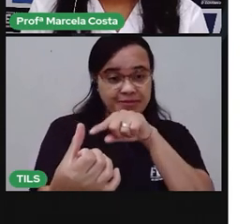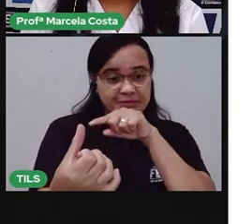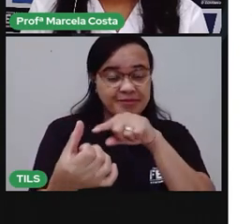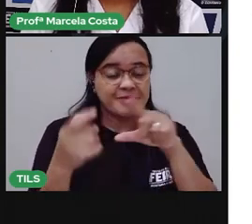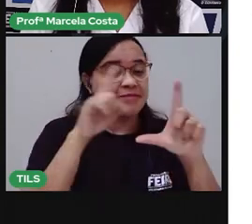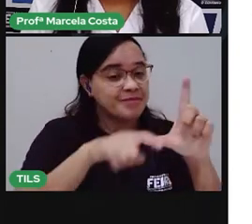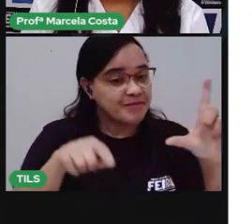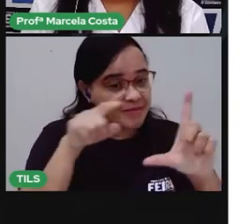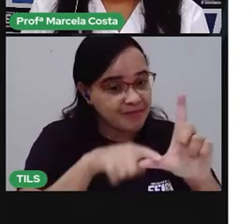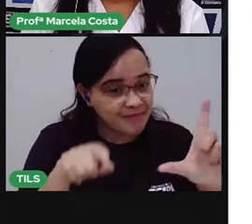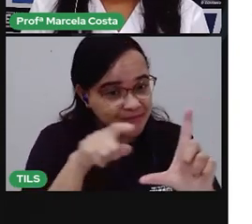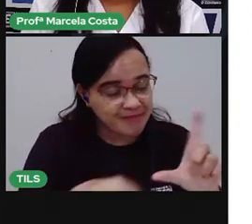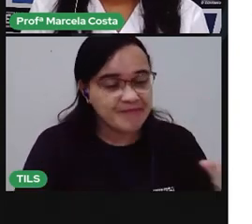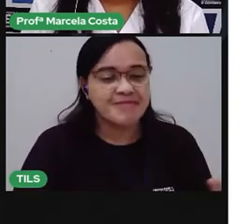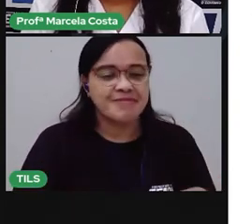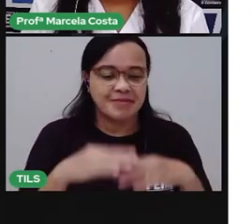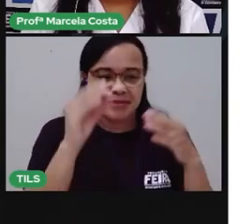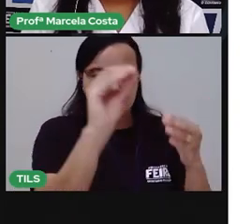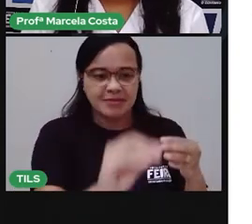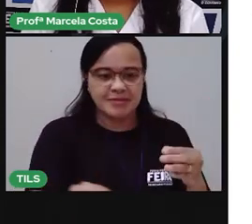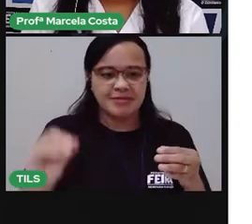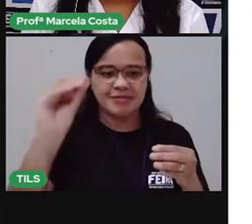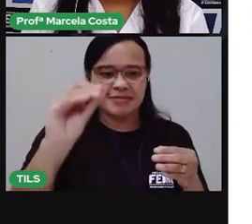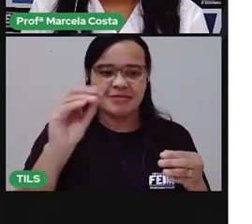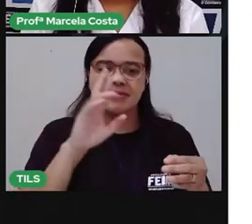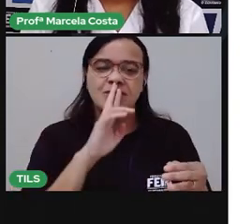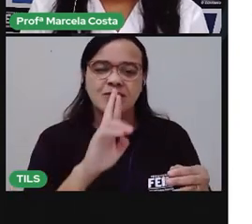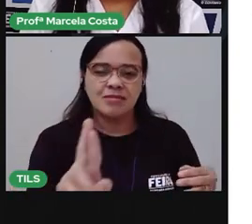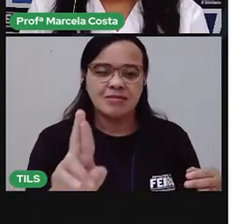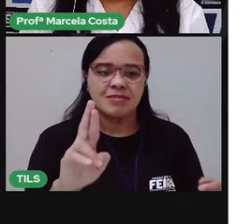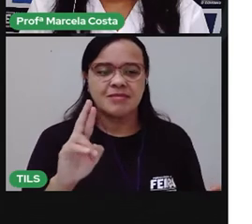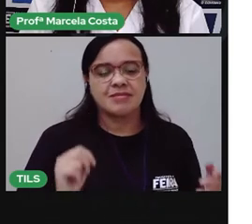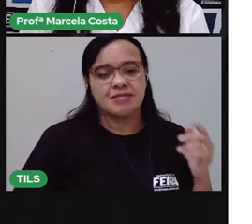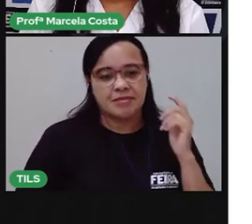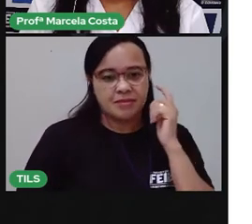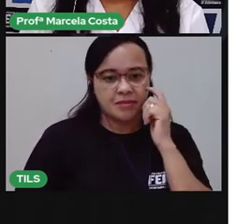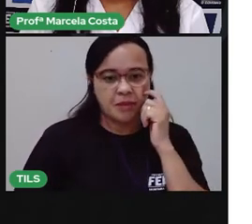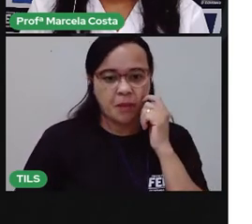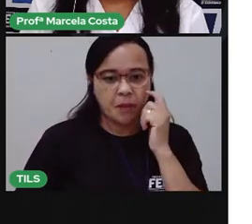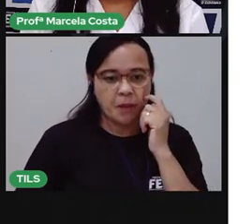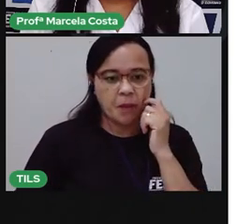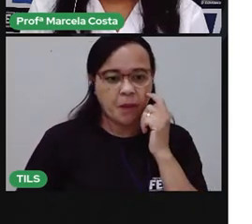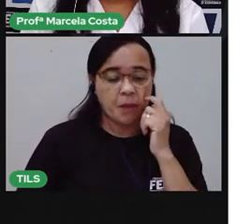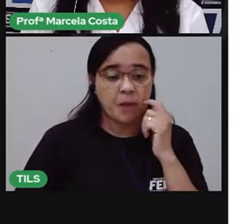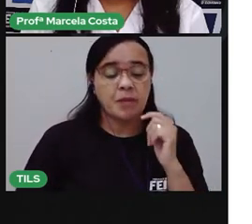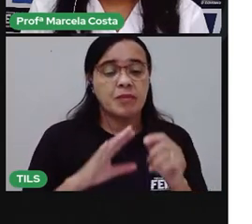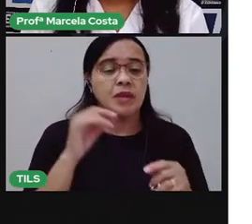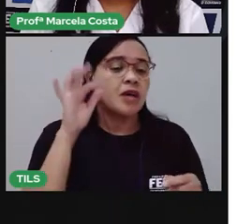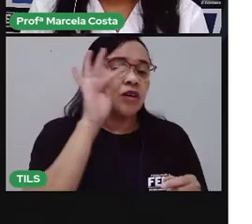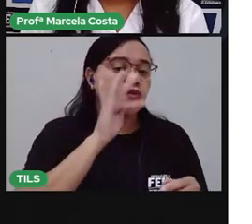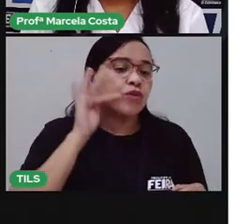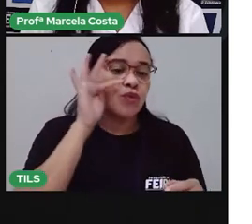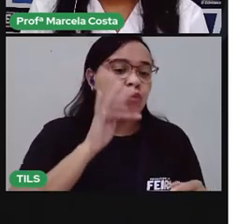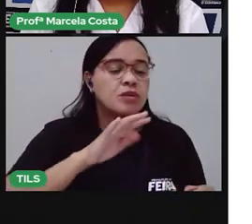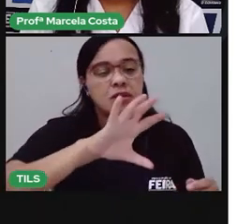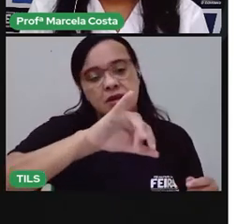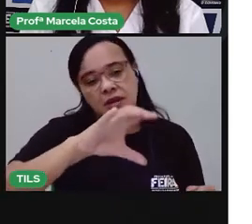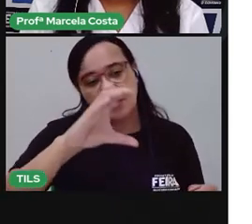letras Traga para esse espaço aqui Agora Cajú